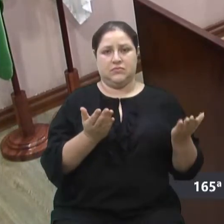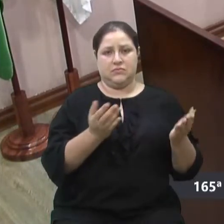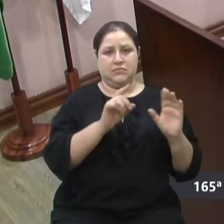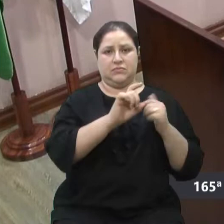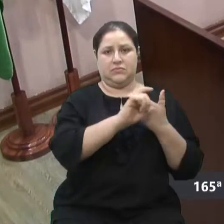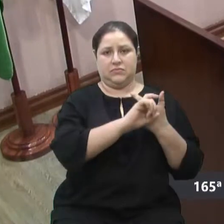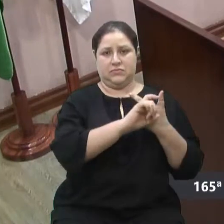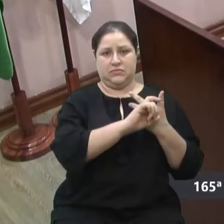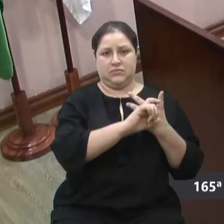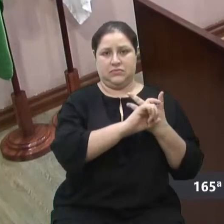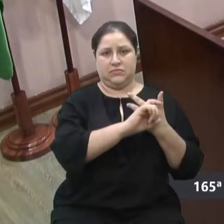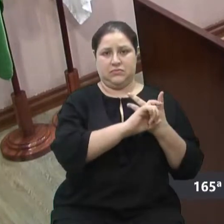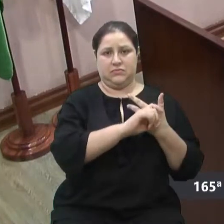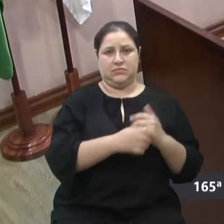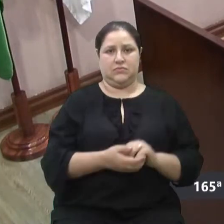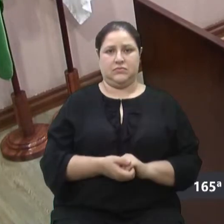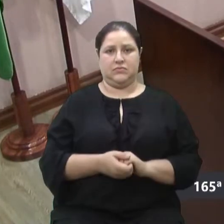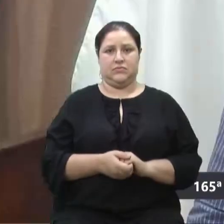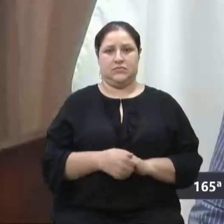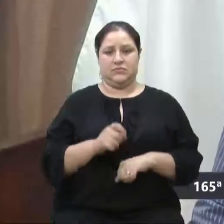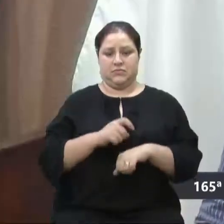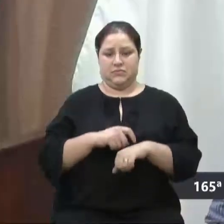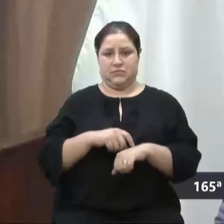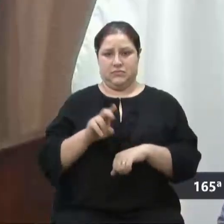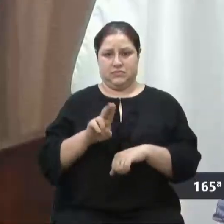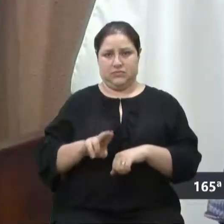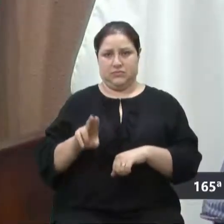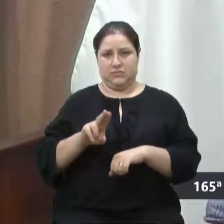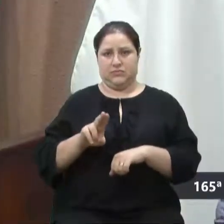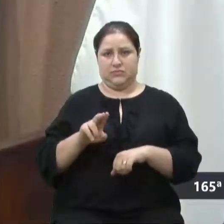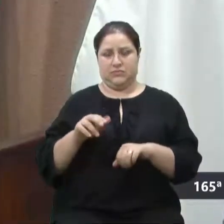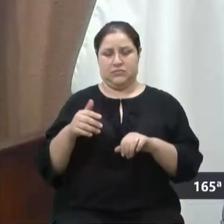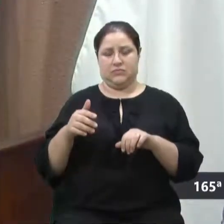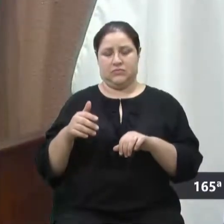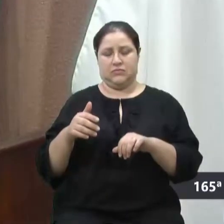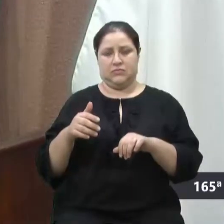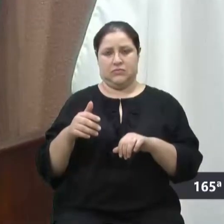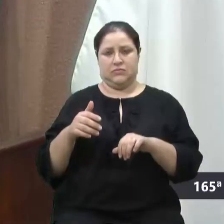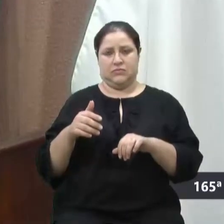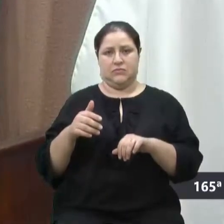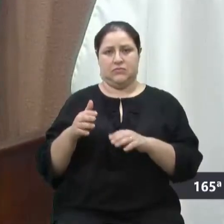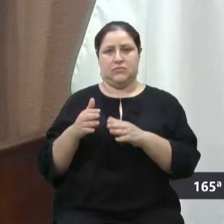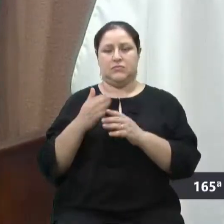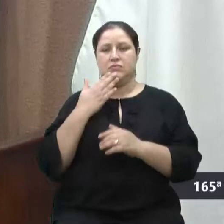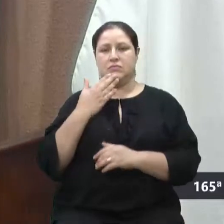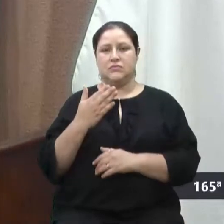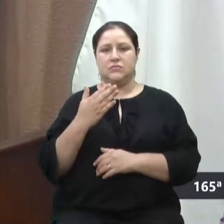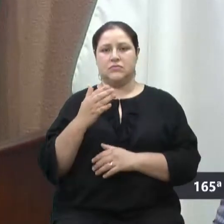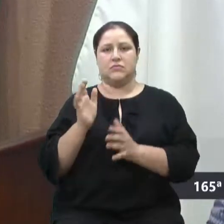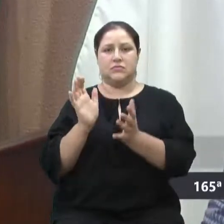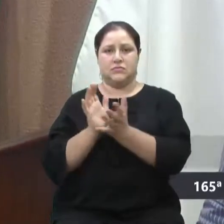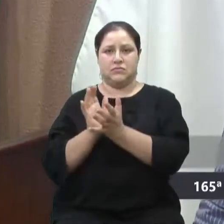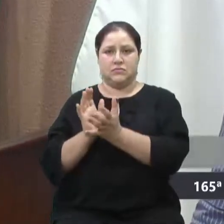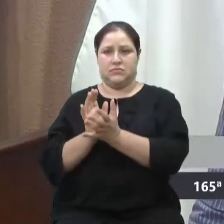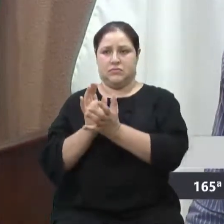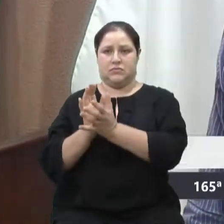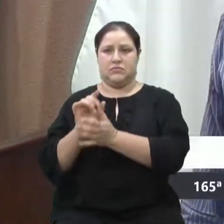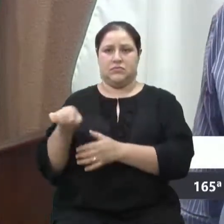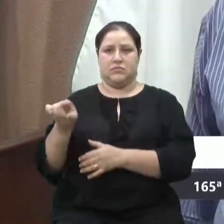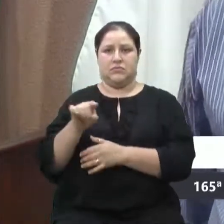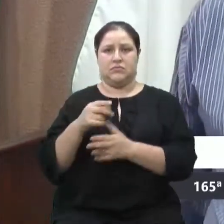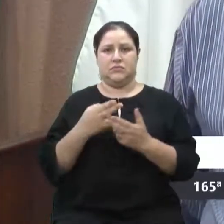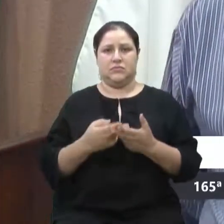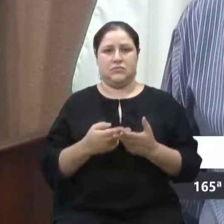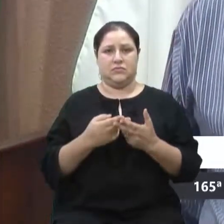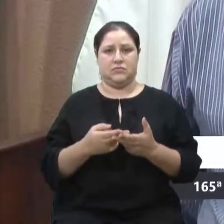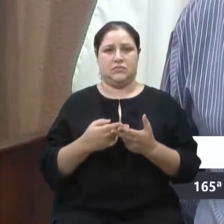E eu utilizo espaço para solicitar aos nobres colegas que tenham paciência com a Secretaria de Obras.